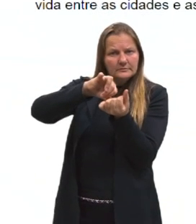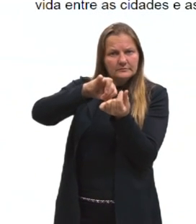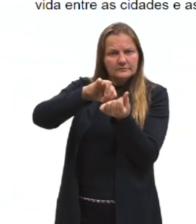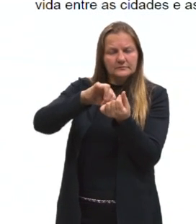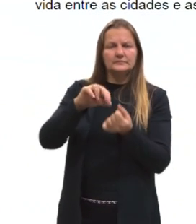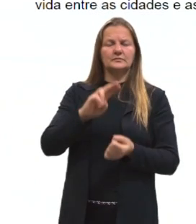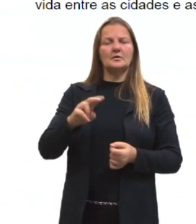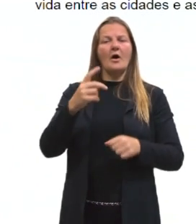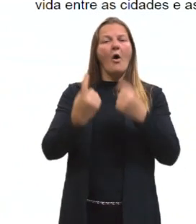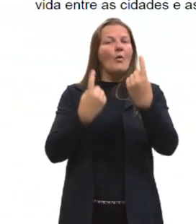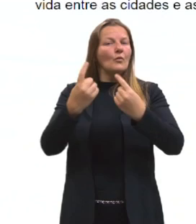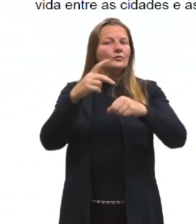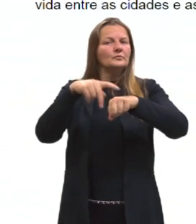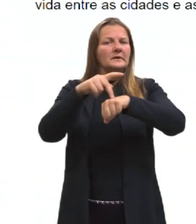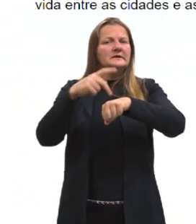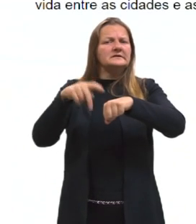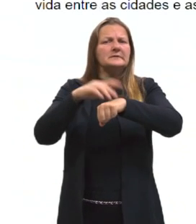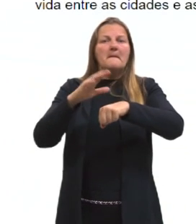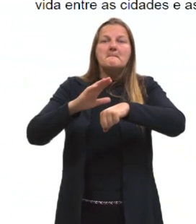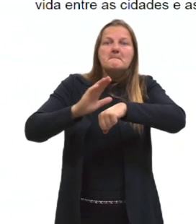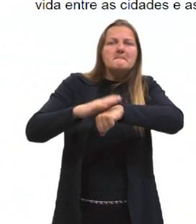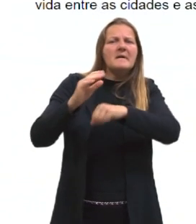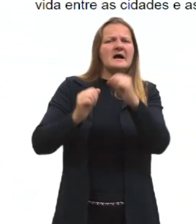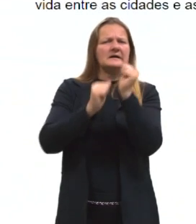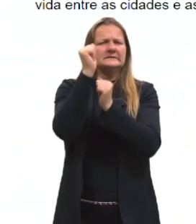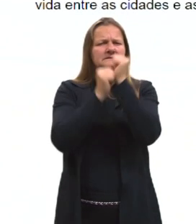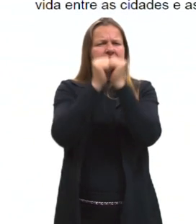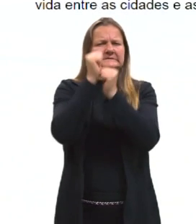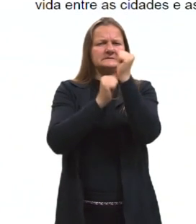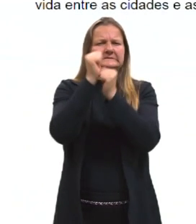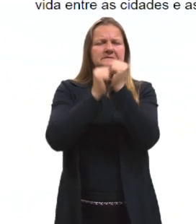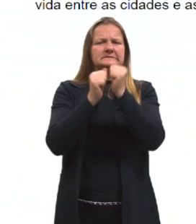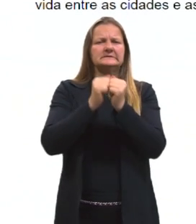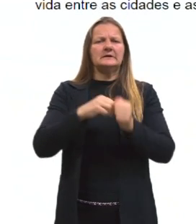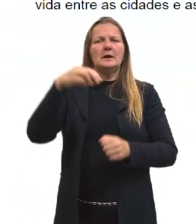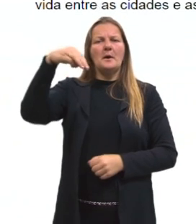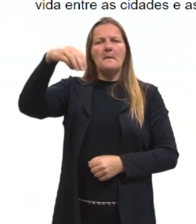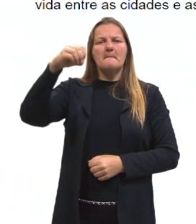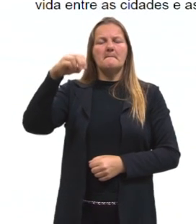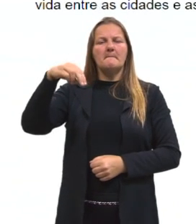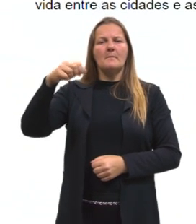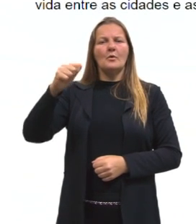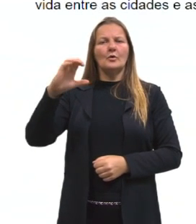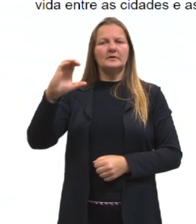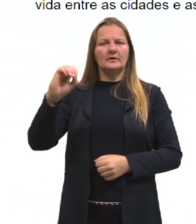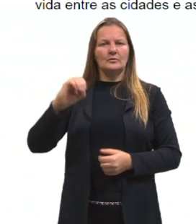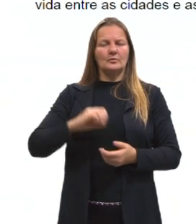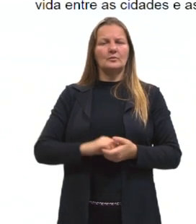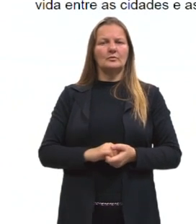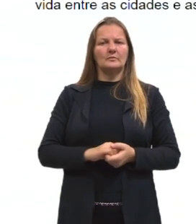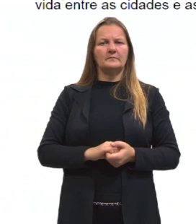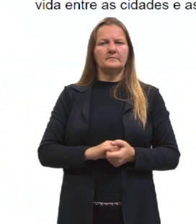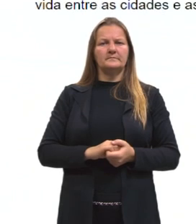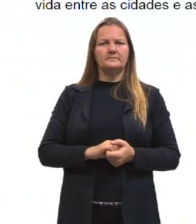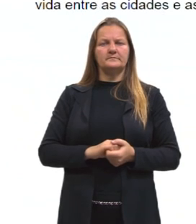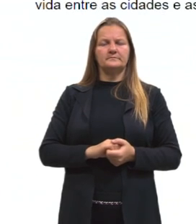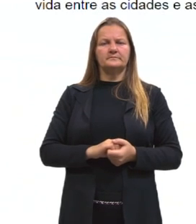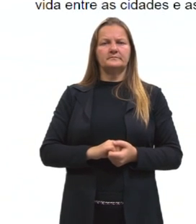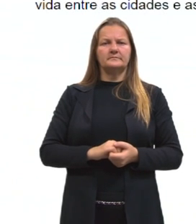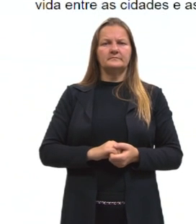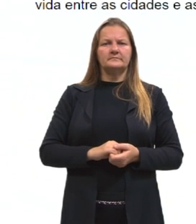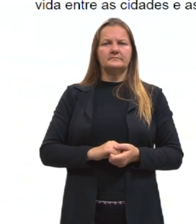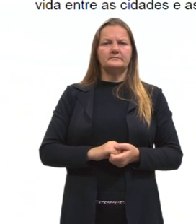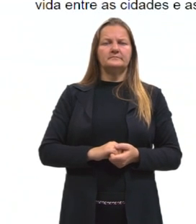né, eu coloco para vocês os países mais industrializados, olha lá, Mônaco é 100% industrializado, é um país que é 100